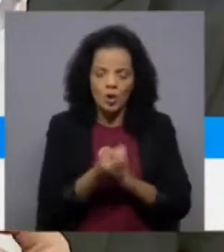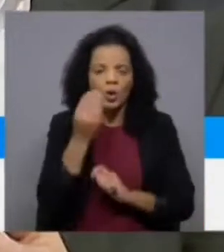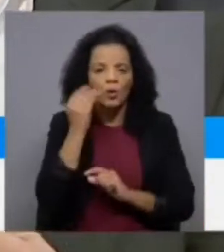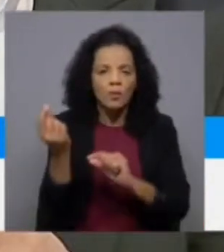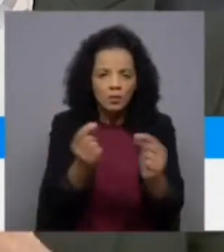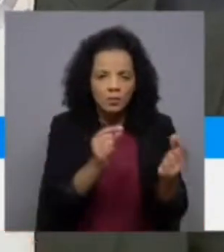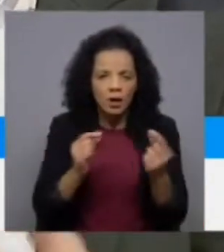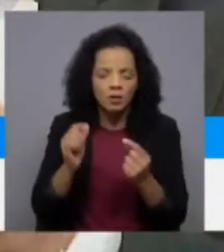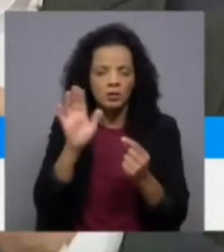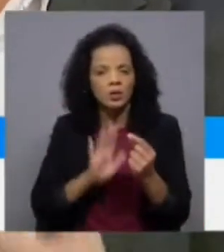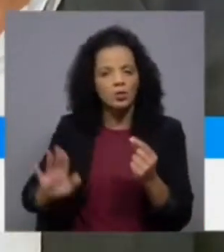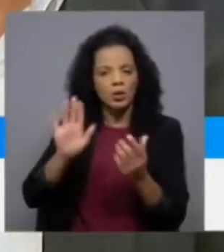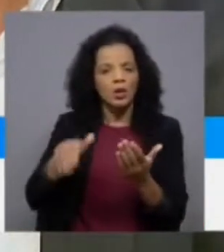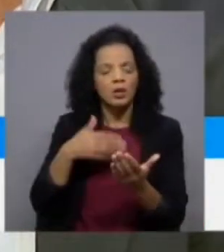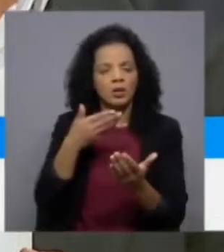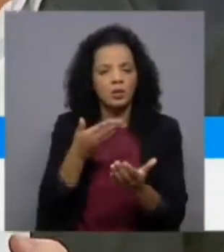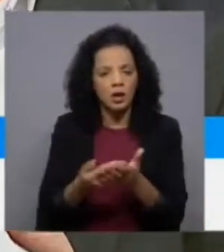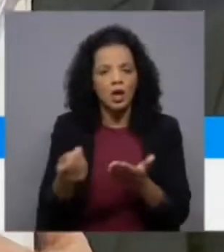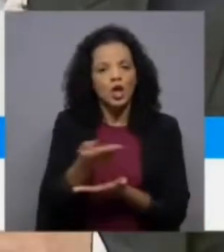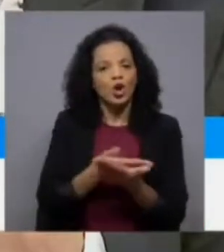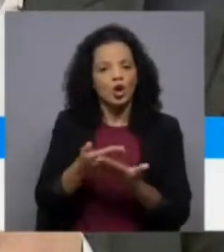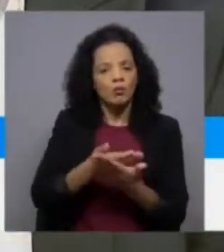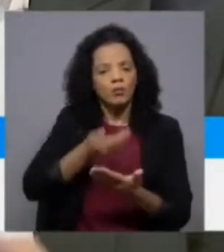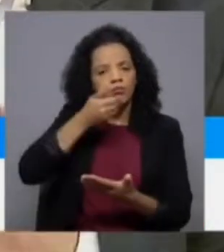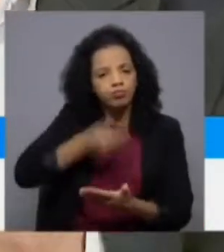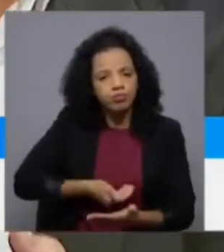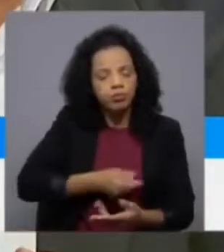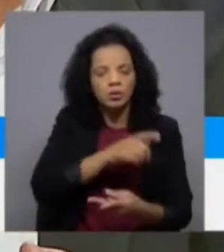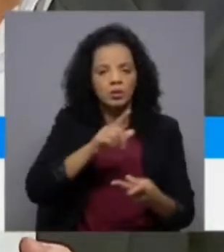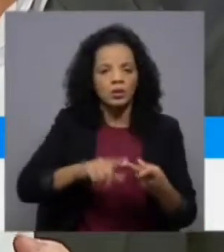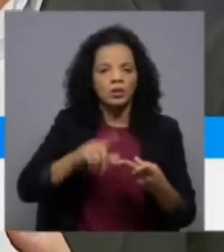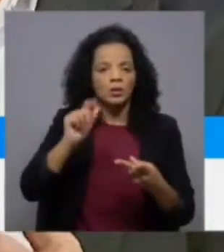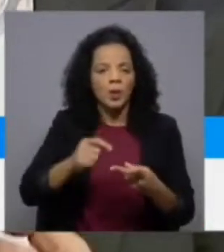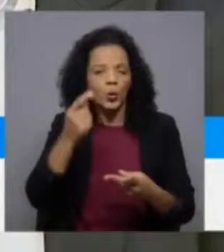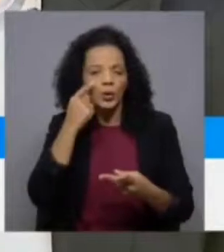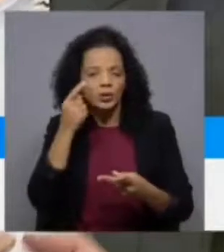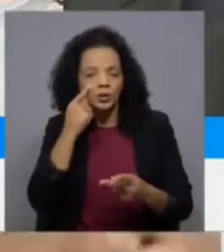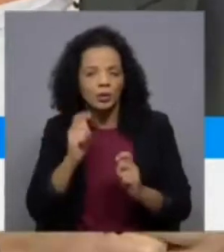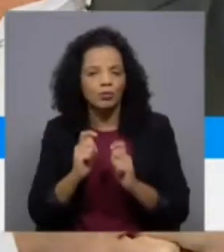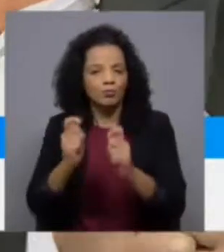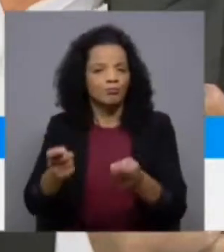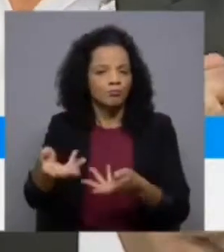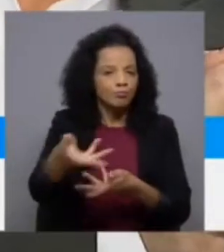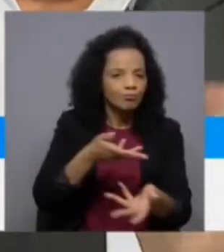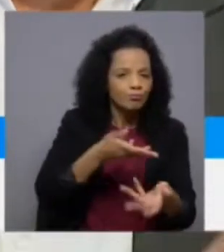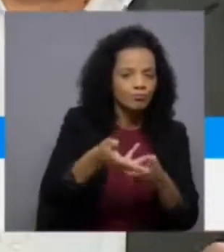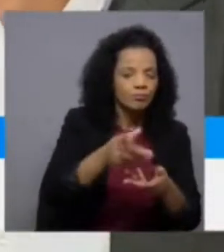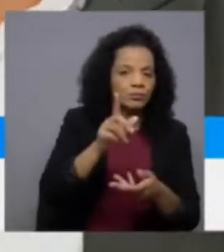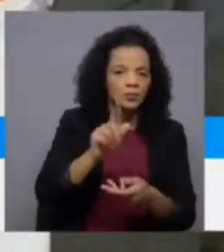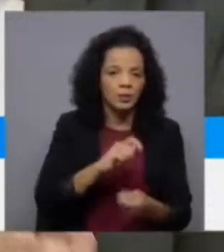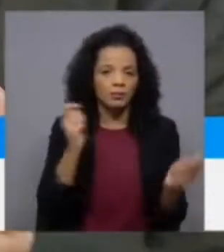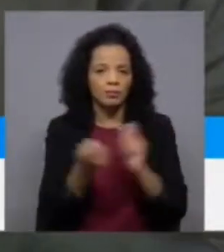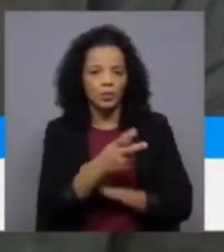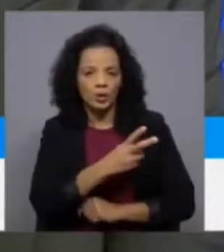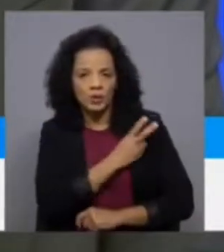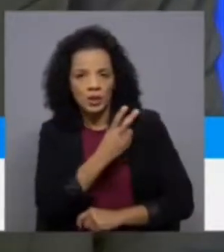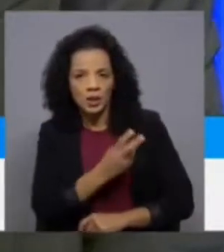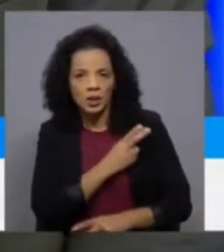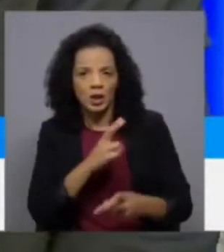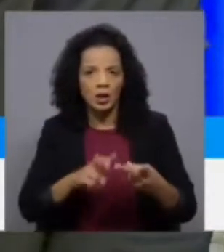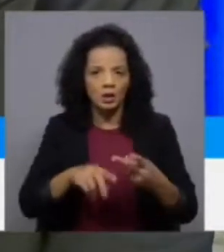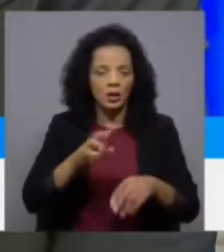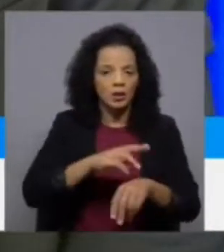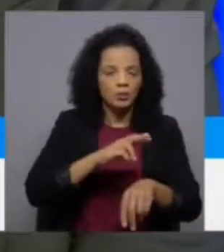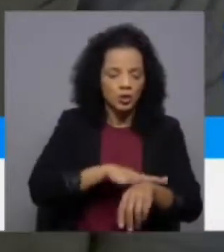debate nacional que leva à especialização da nossa economia, que leva à transferência de conhecimento, que leva à reforma nas universidades, Portanto, Rui